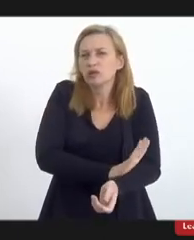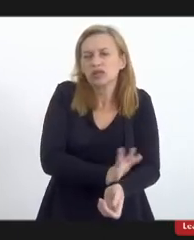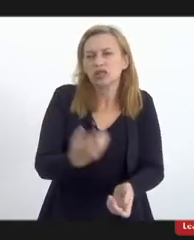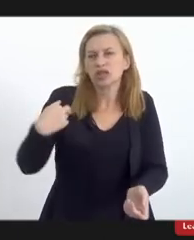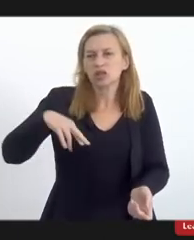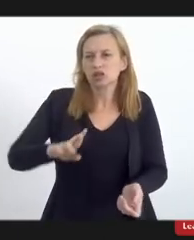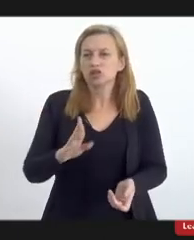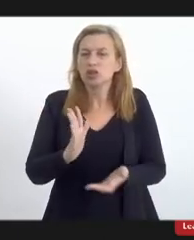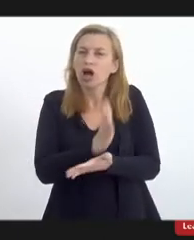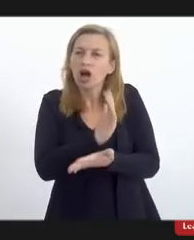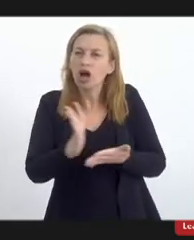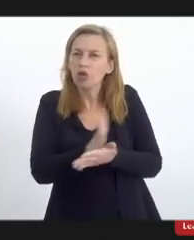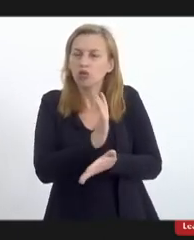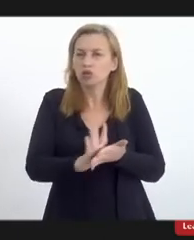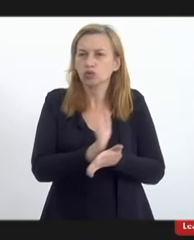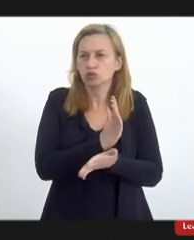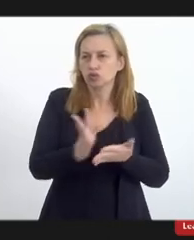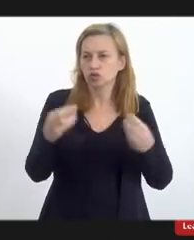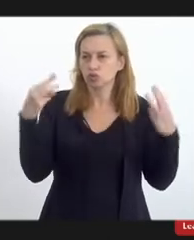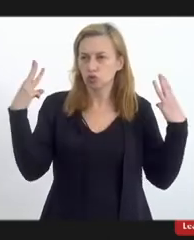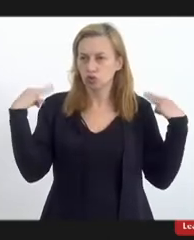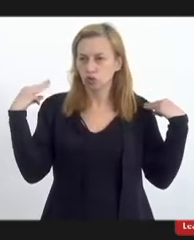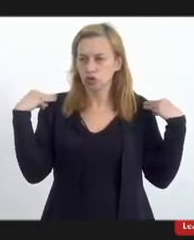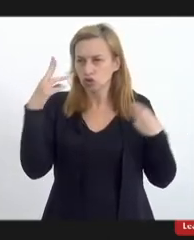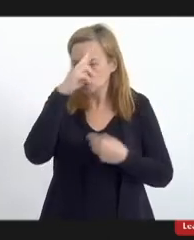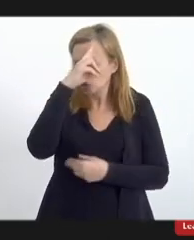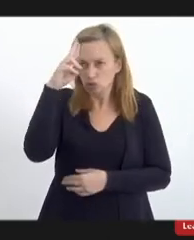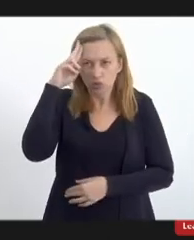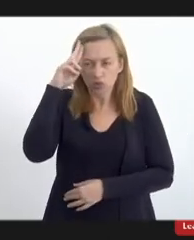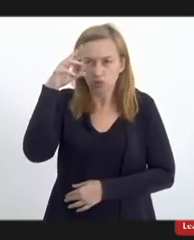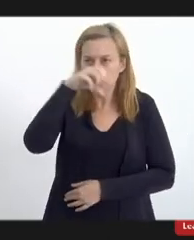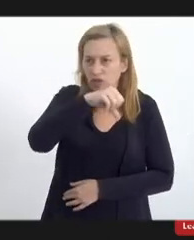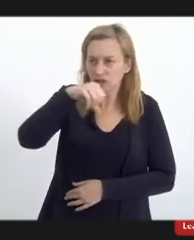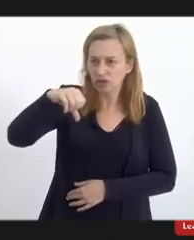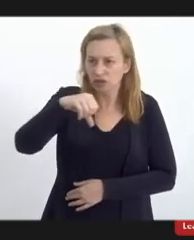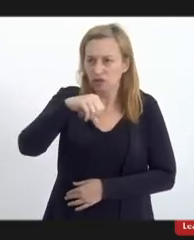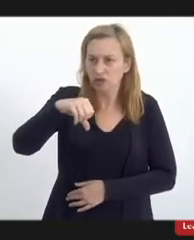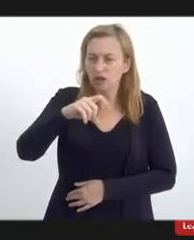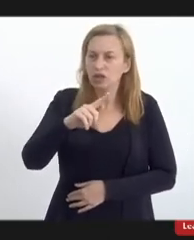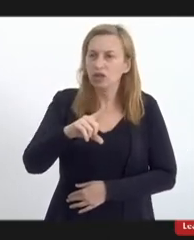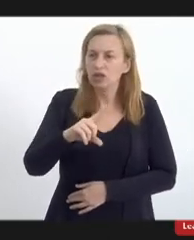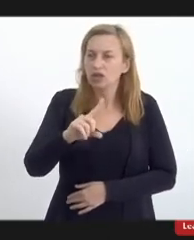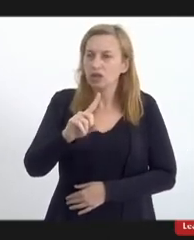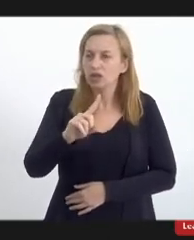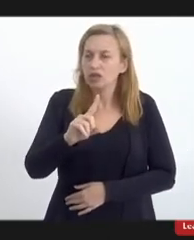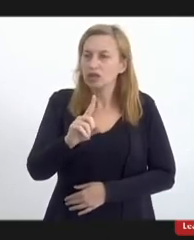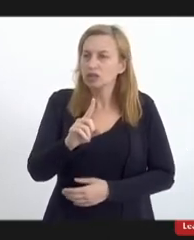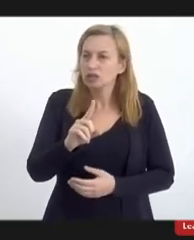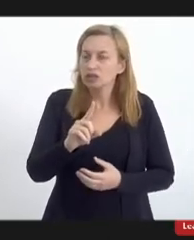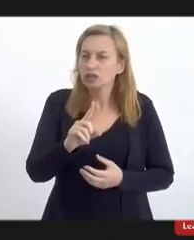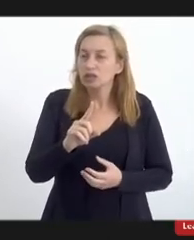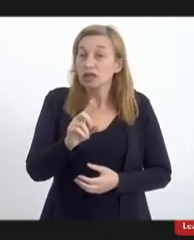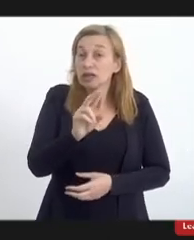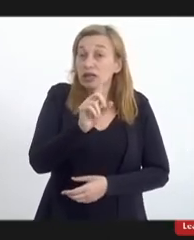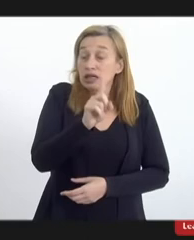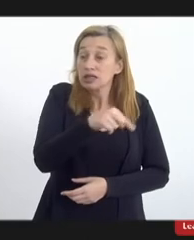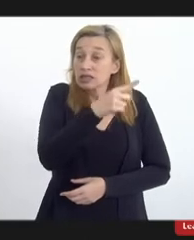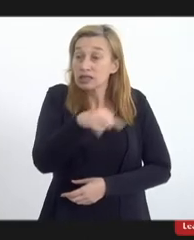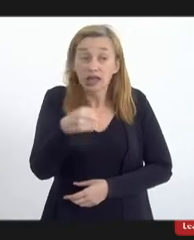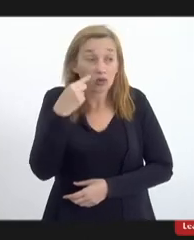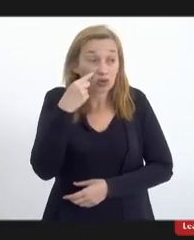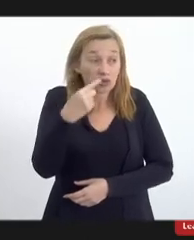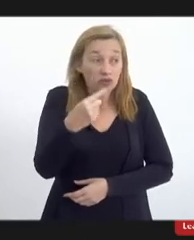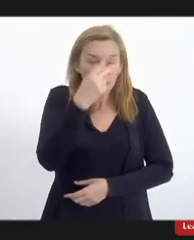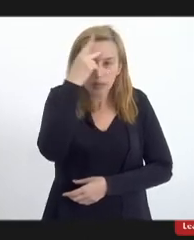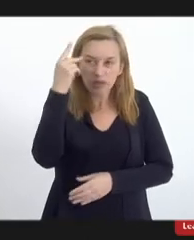alguns motoristas de Uber em 99 se recusam a apanhar passageiros que estejam na porta dos terreiros,